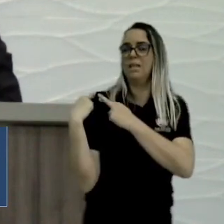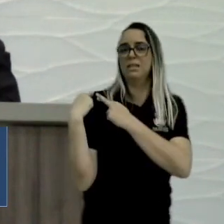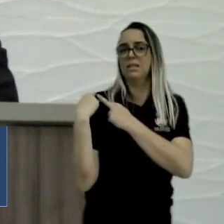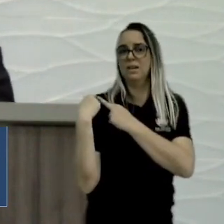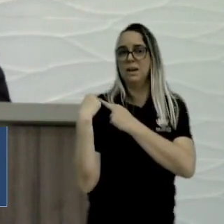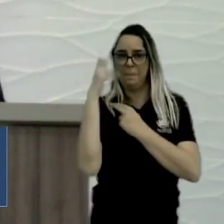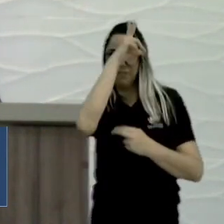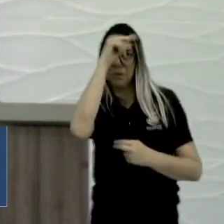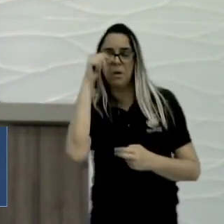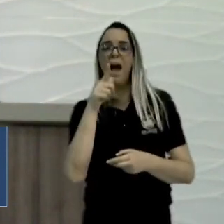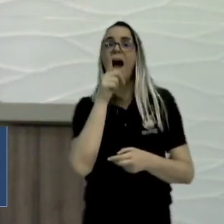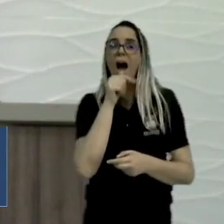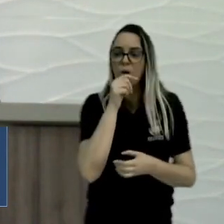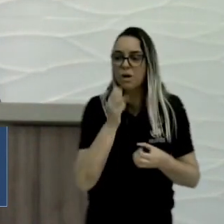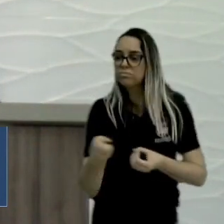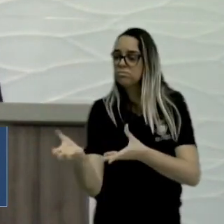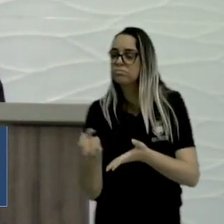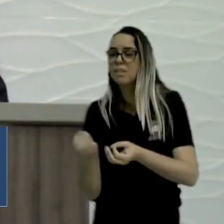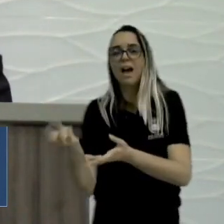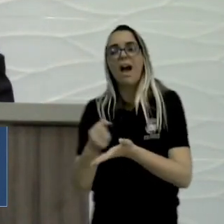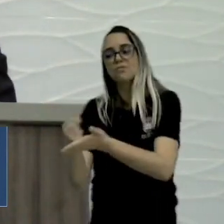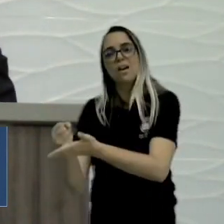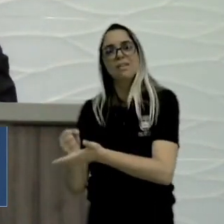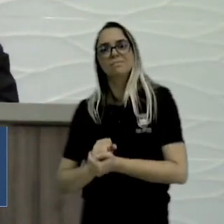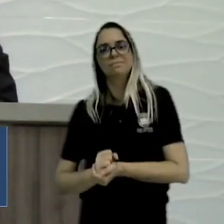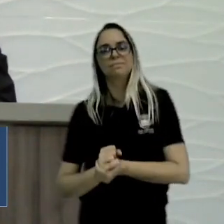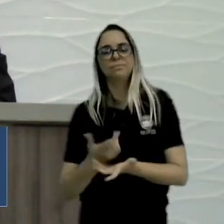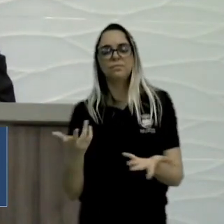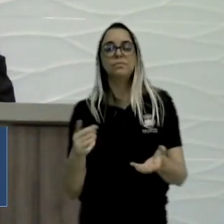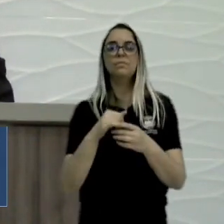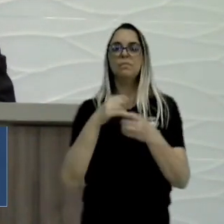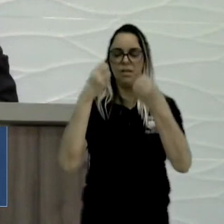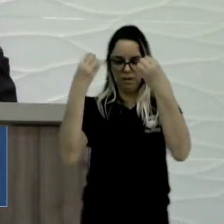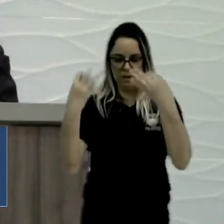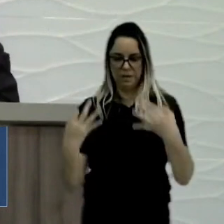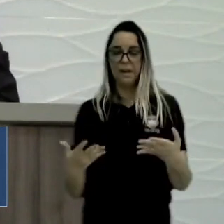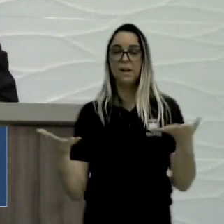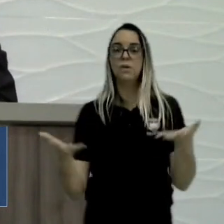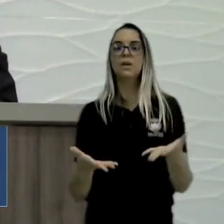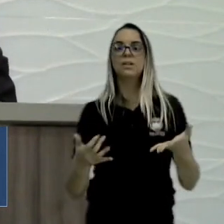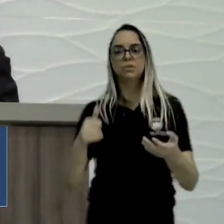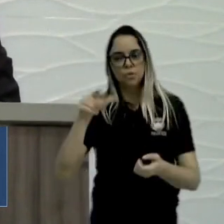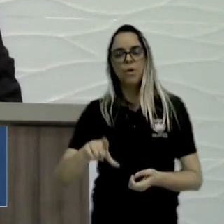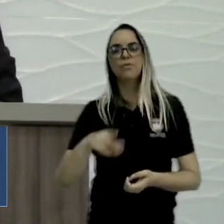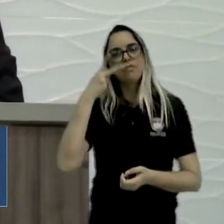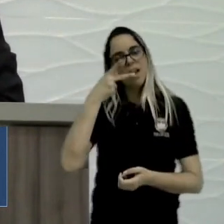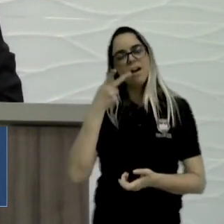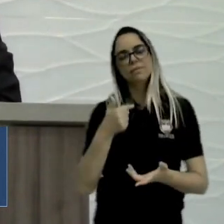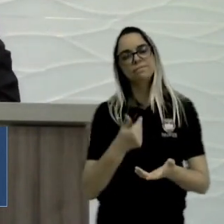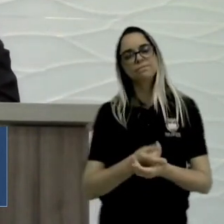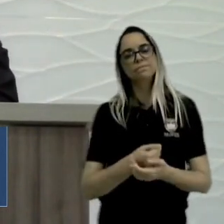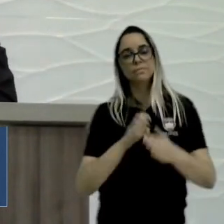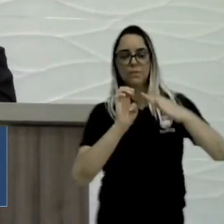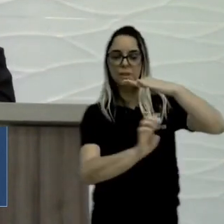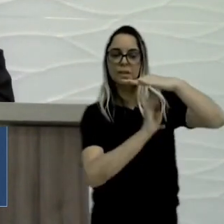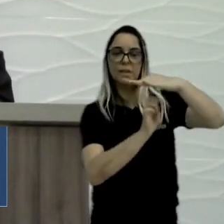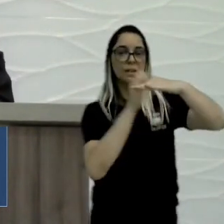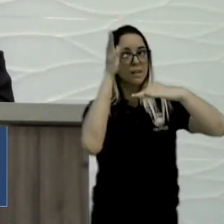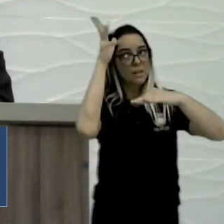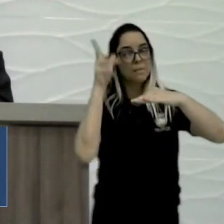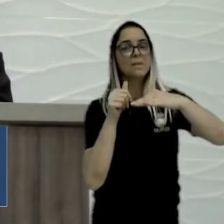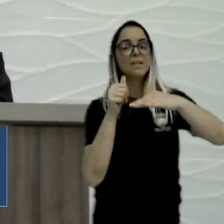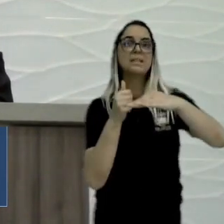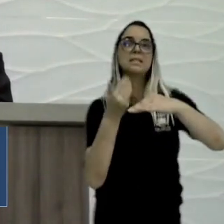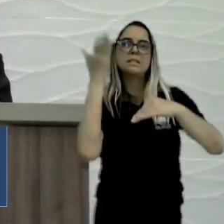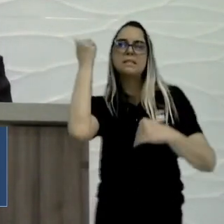na zona rural, e o empresário Zé Almeida, vou falar por mim mais uma vez, sábado passado foi